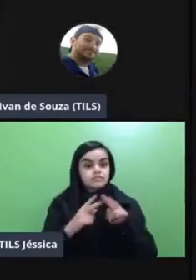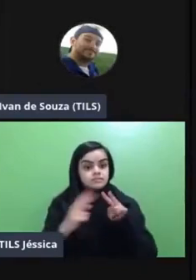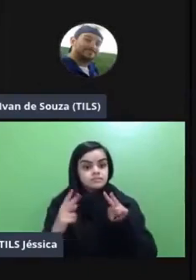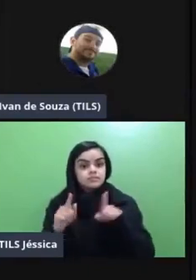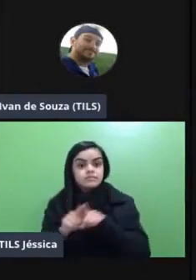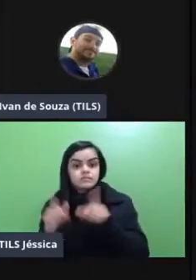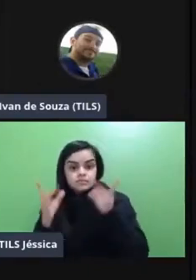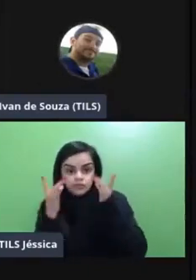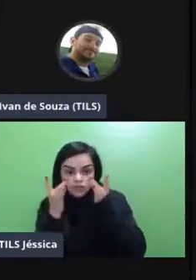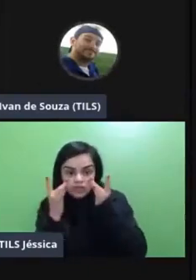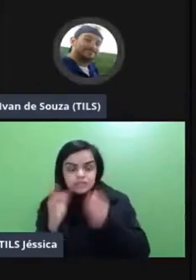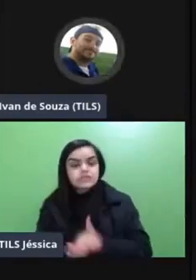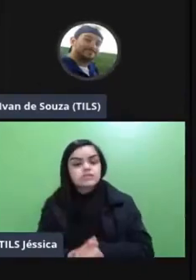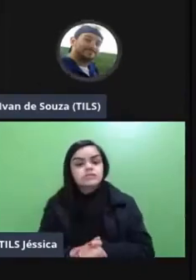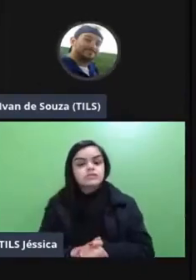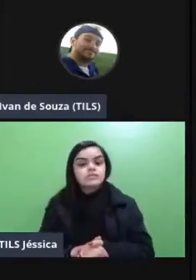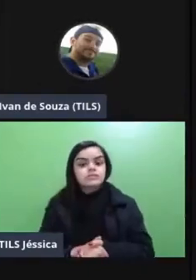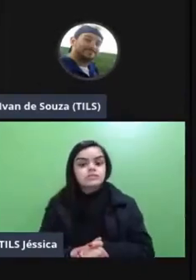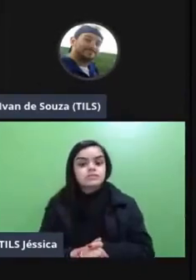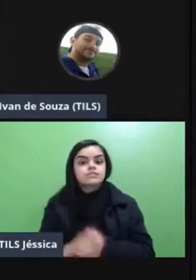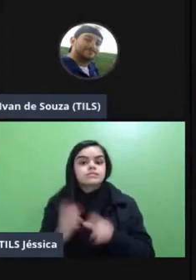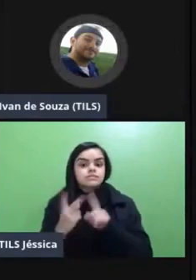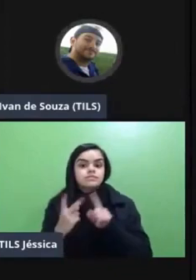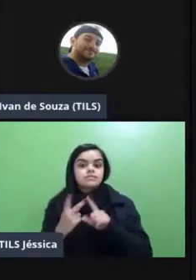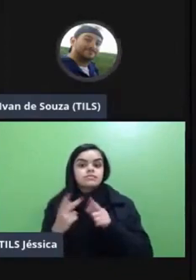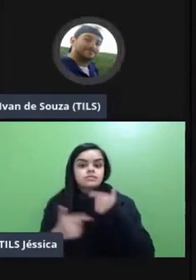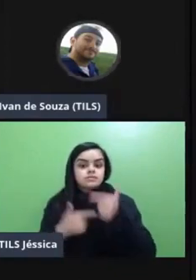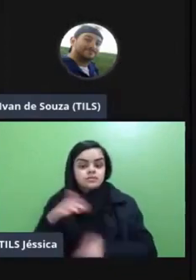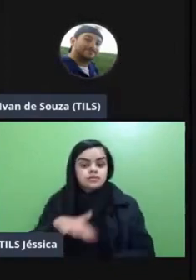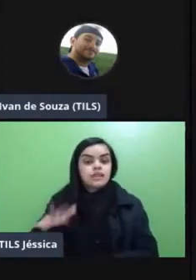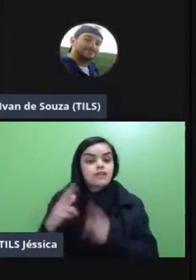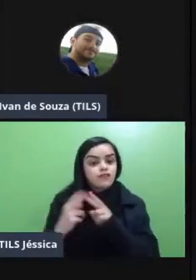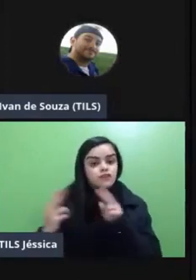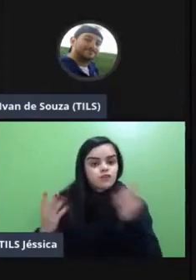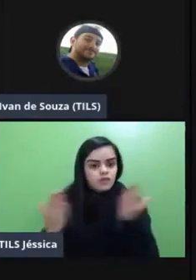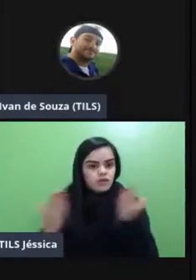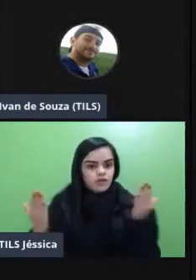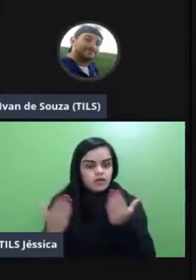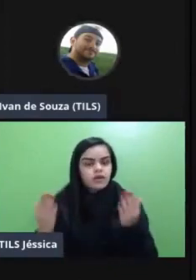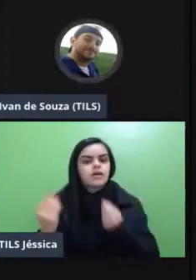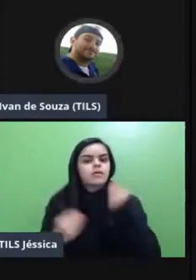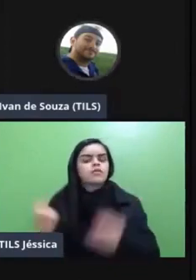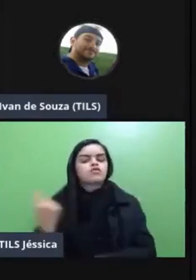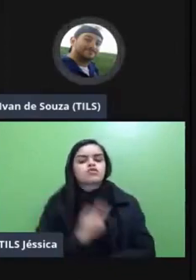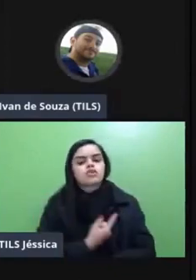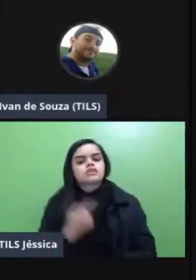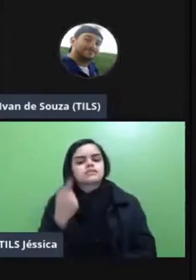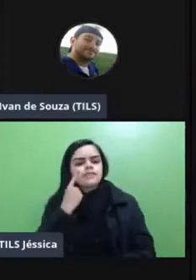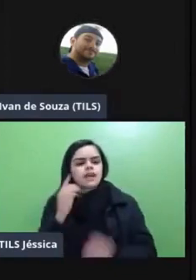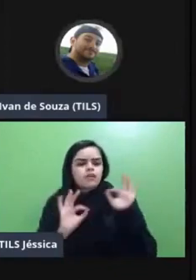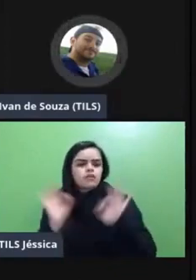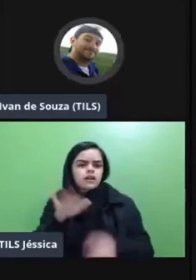no ensino remoto a gente trabalha só no espaço virtual né como é que a gente vai poder organizar o